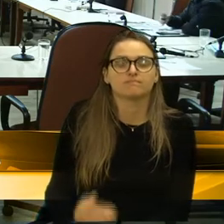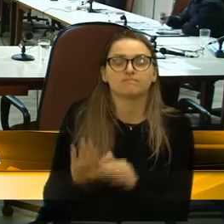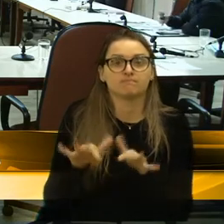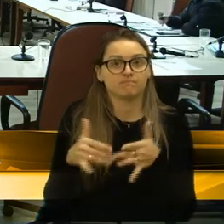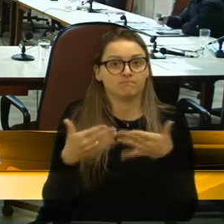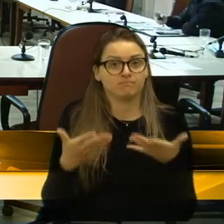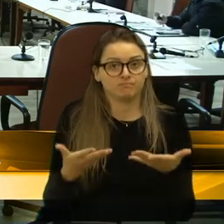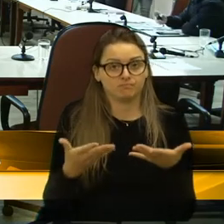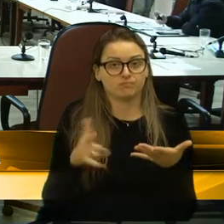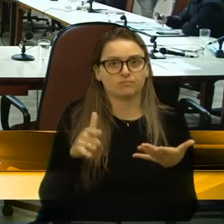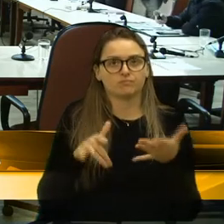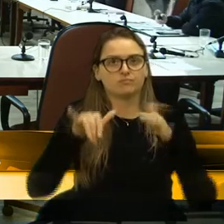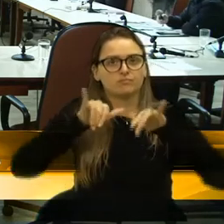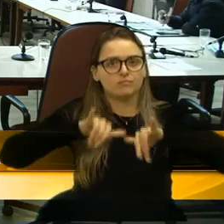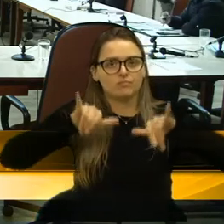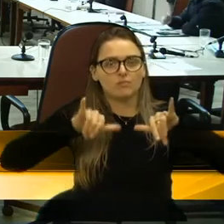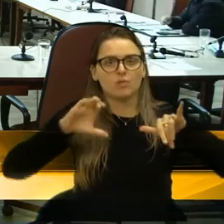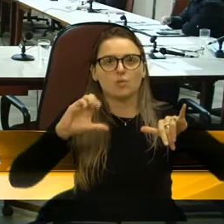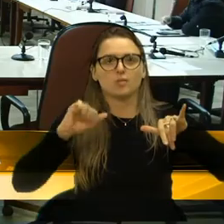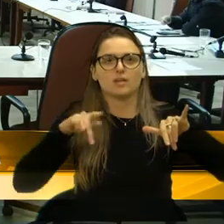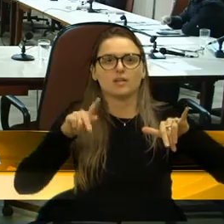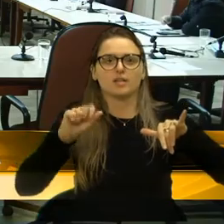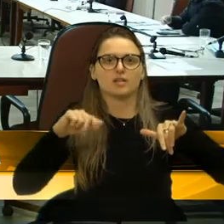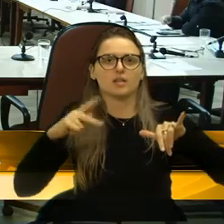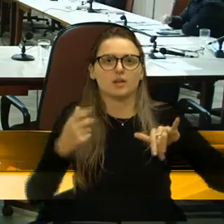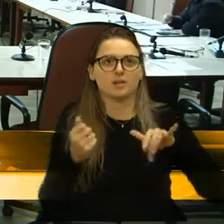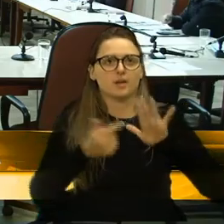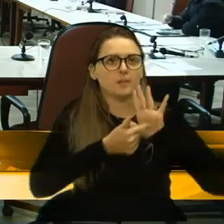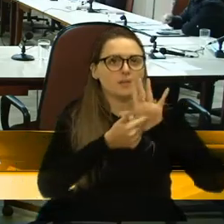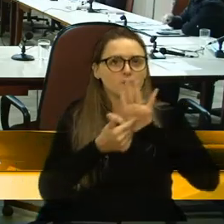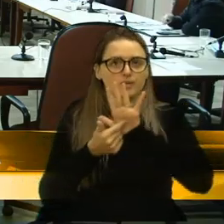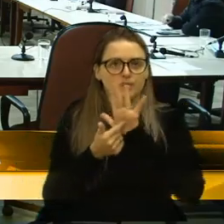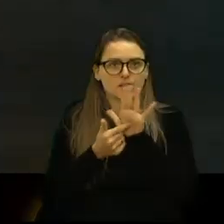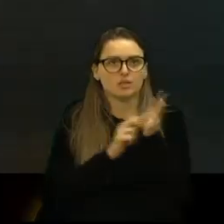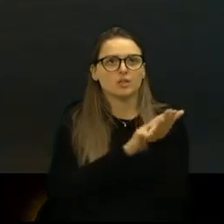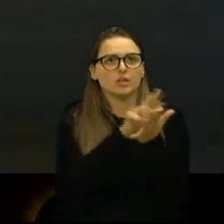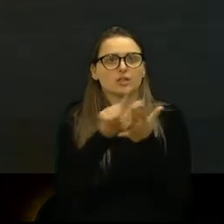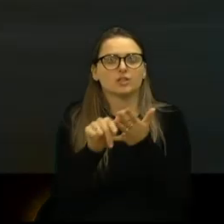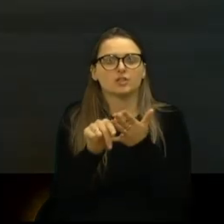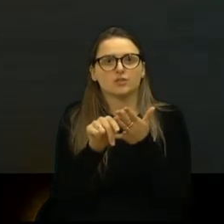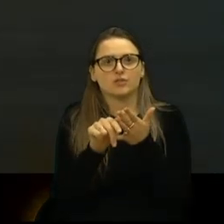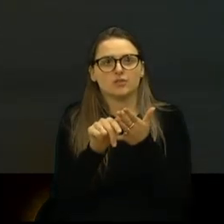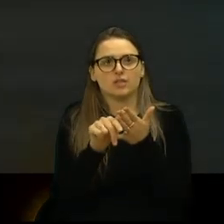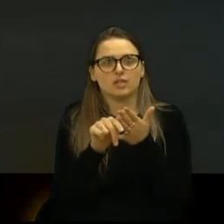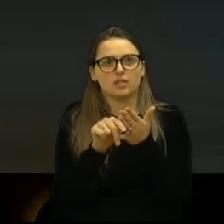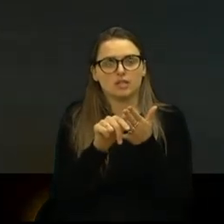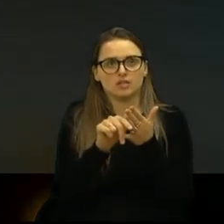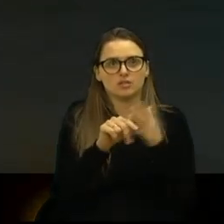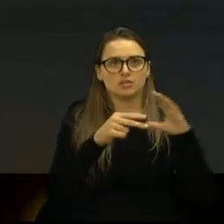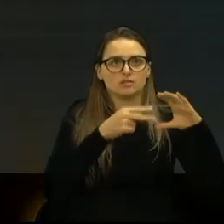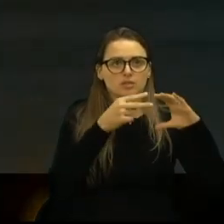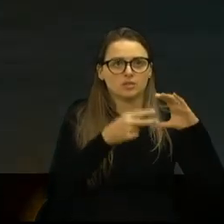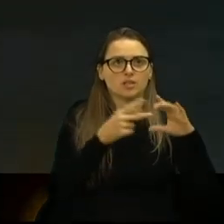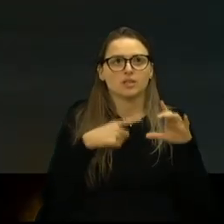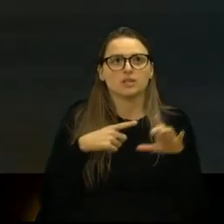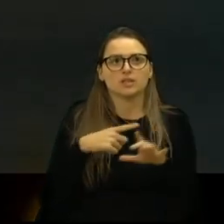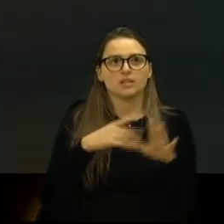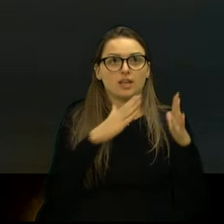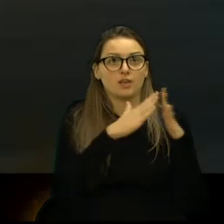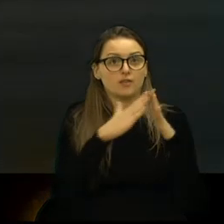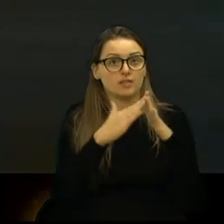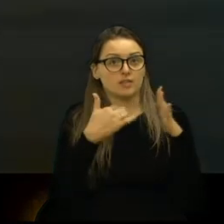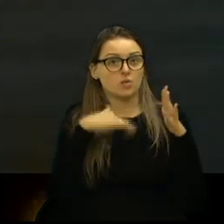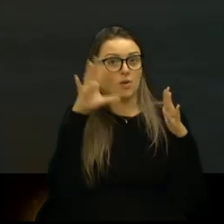Então, essa campanha, ela está sendo também passada em várias outras casas legislativas, né? E também tem essa chamada, vizinha, eu te